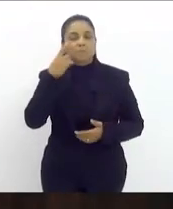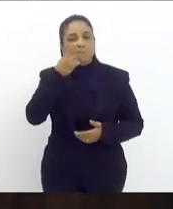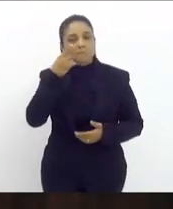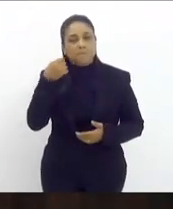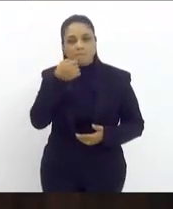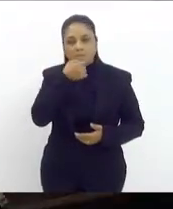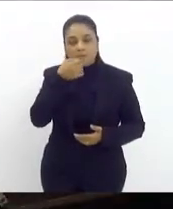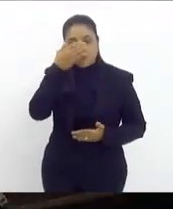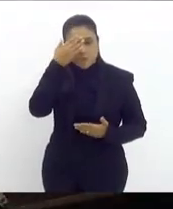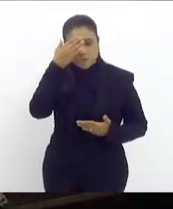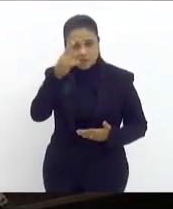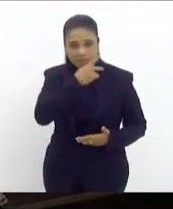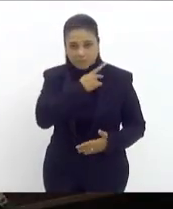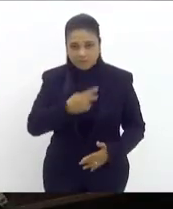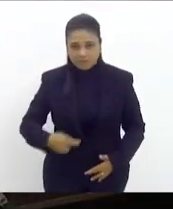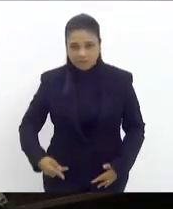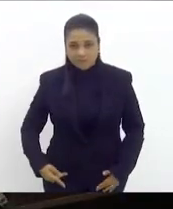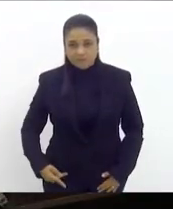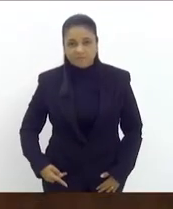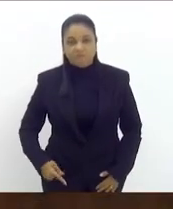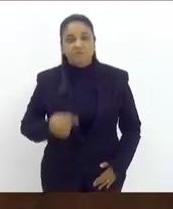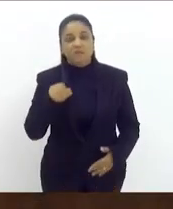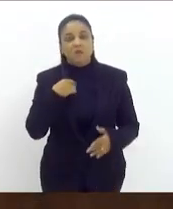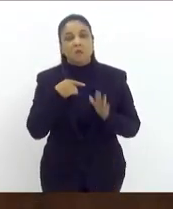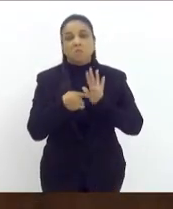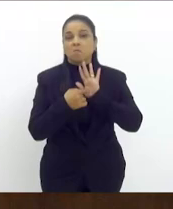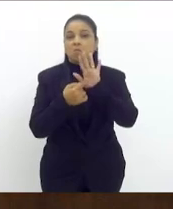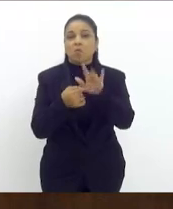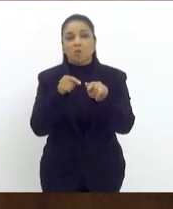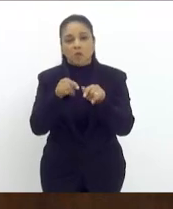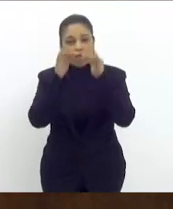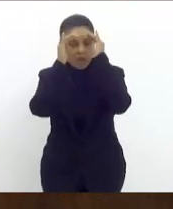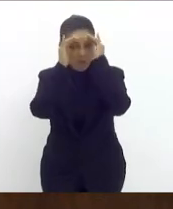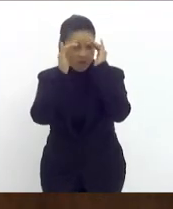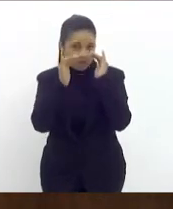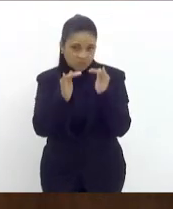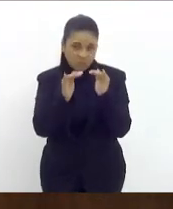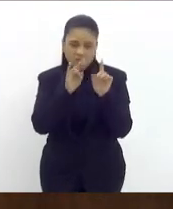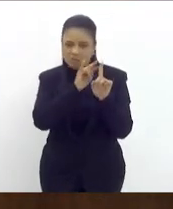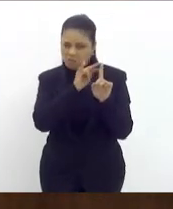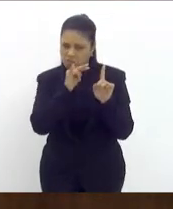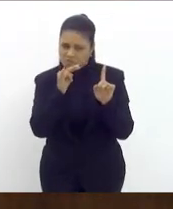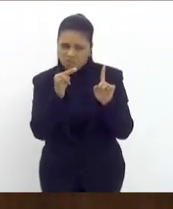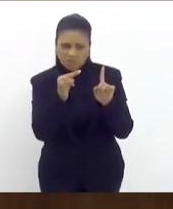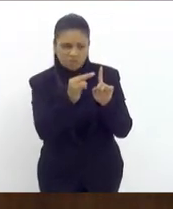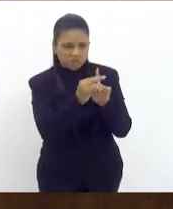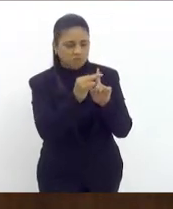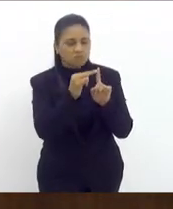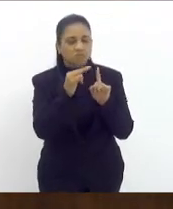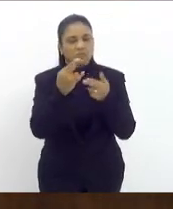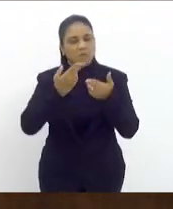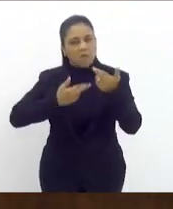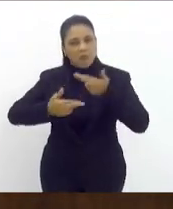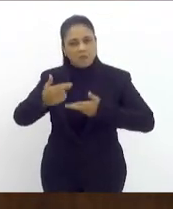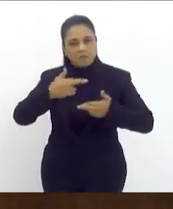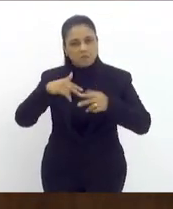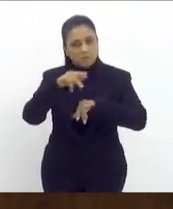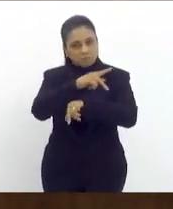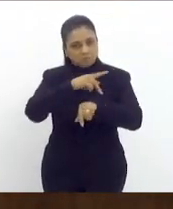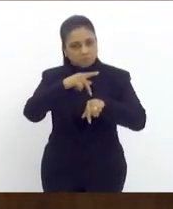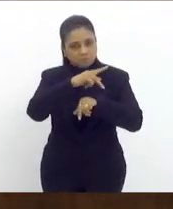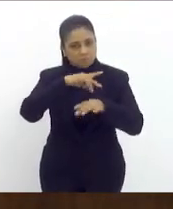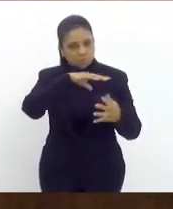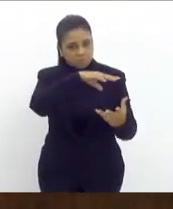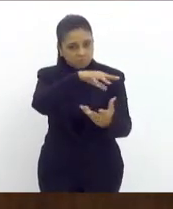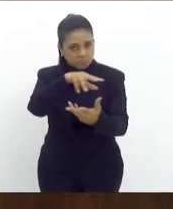senhora presidenta olha quero apontar que respeito a visão em relações internacionais e quanto a situação